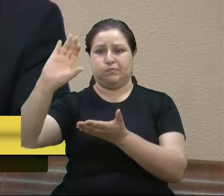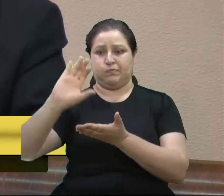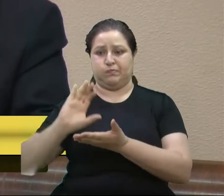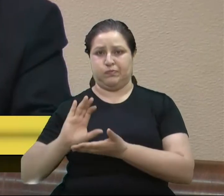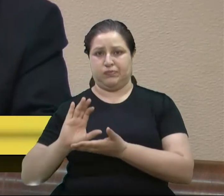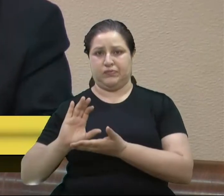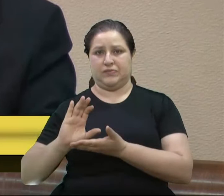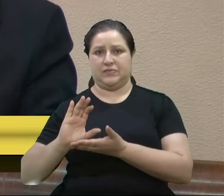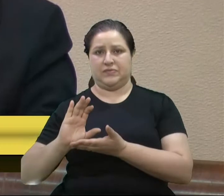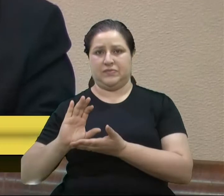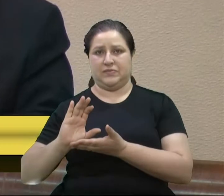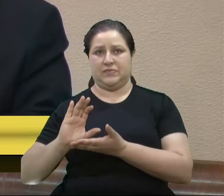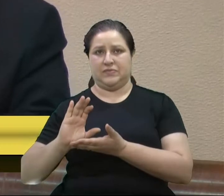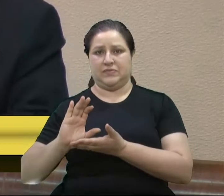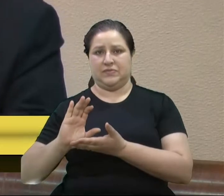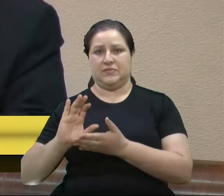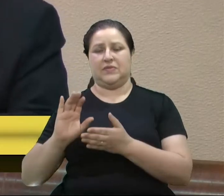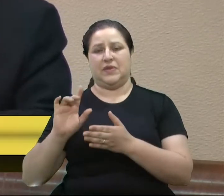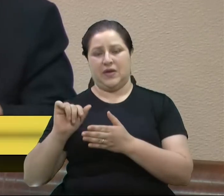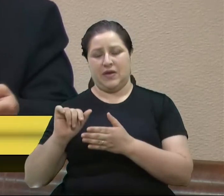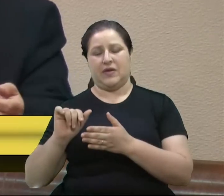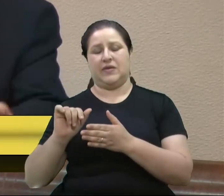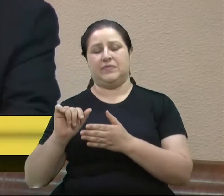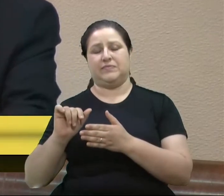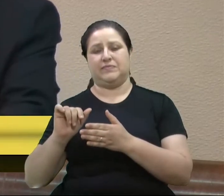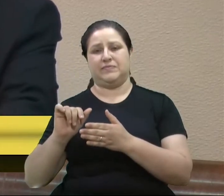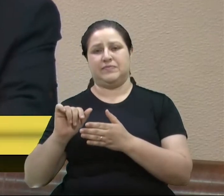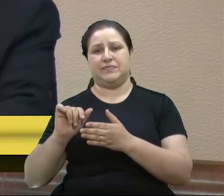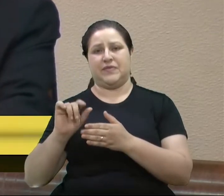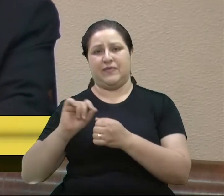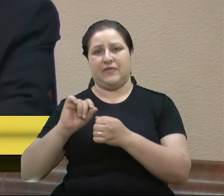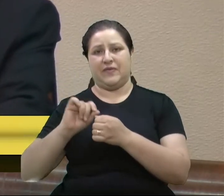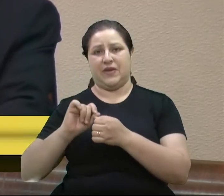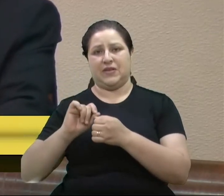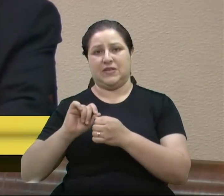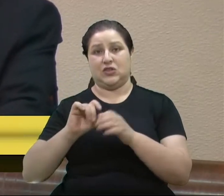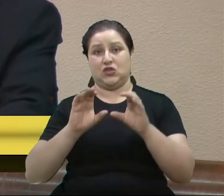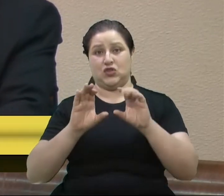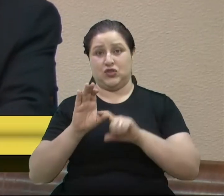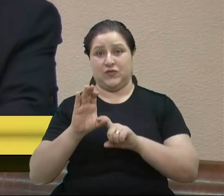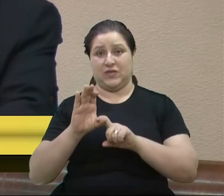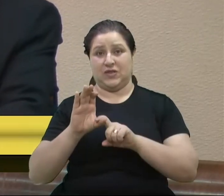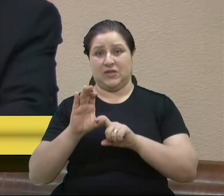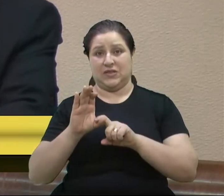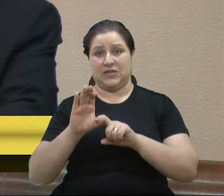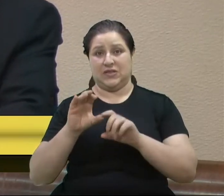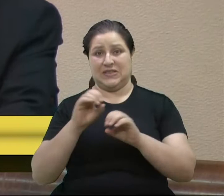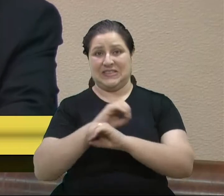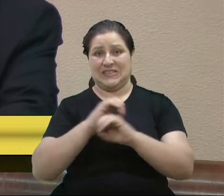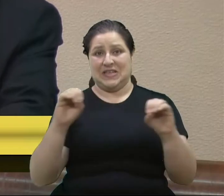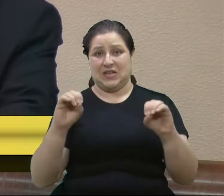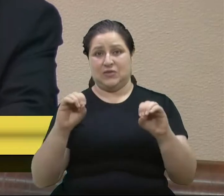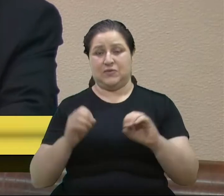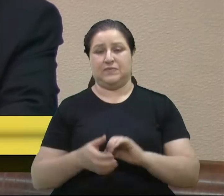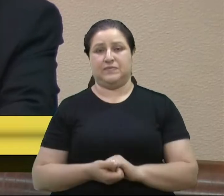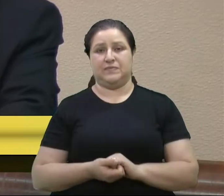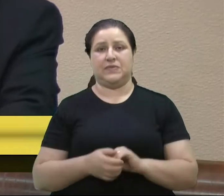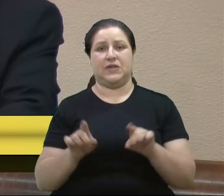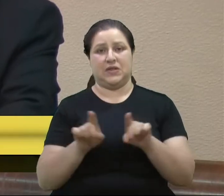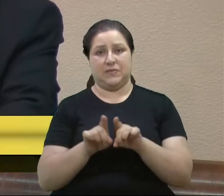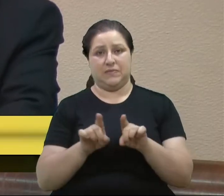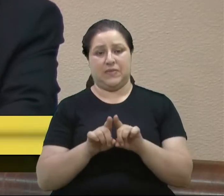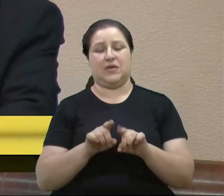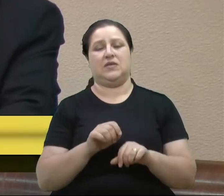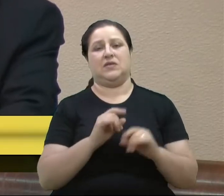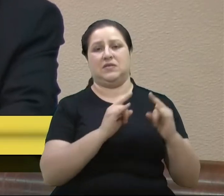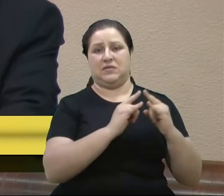dívida, teoricamente. Outra questão que a FECRIAS defende veementemente é